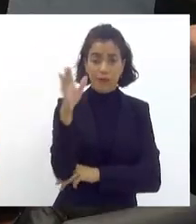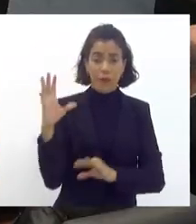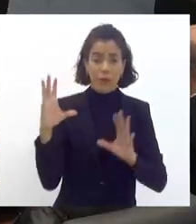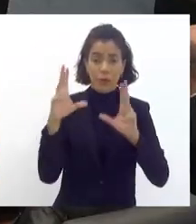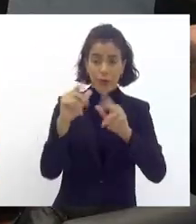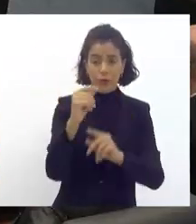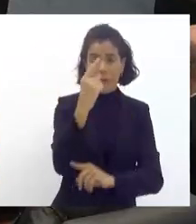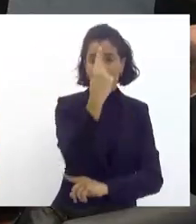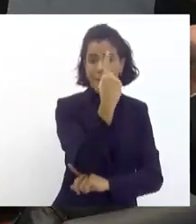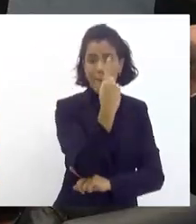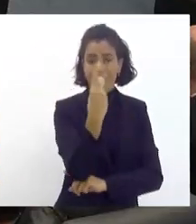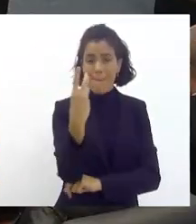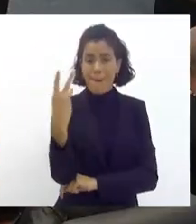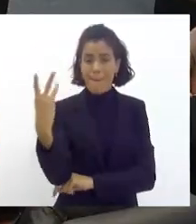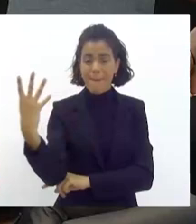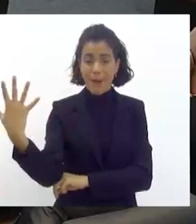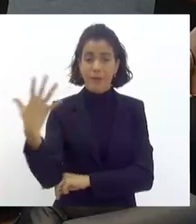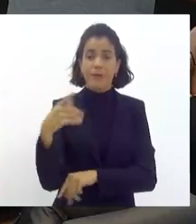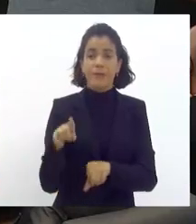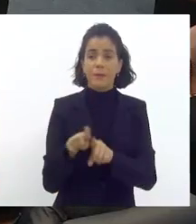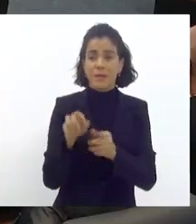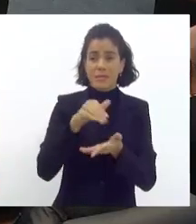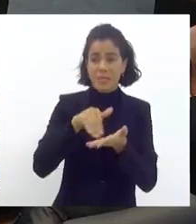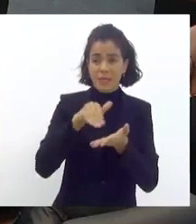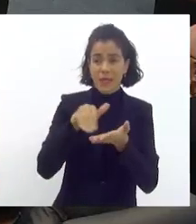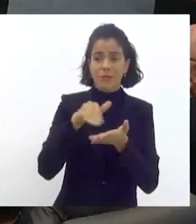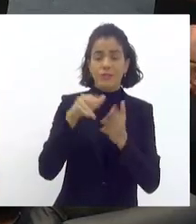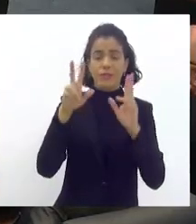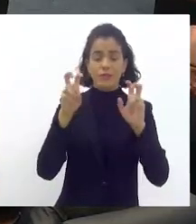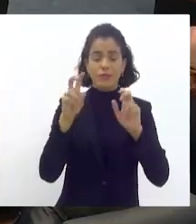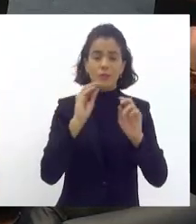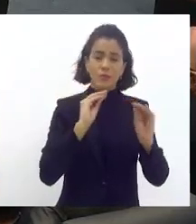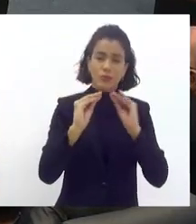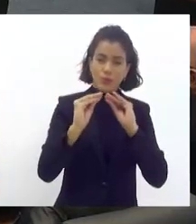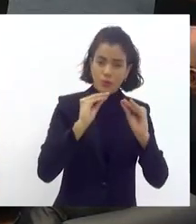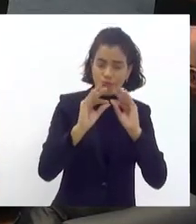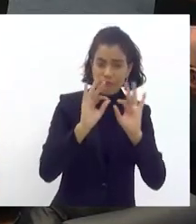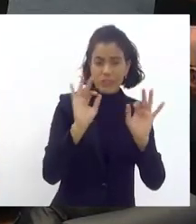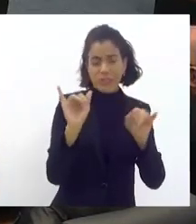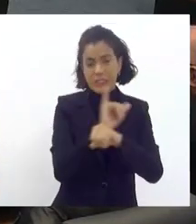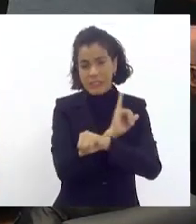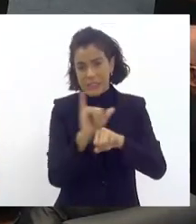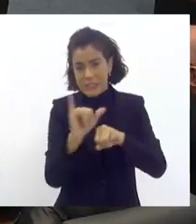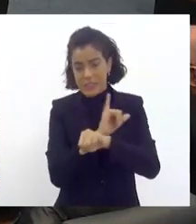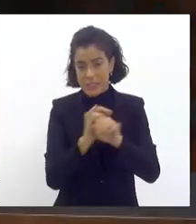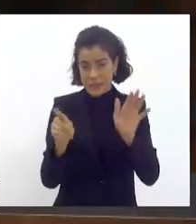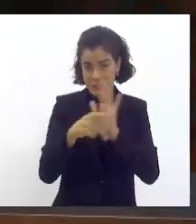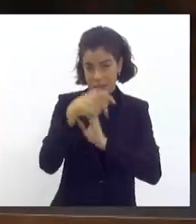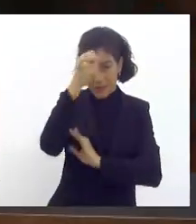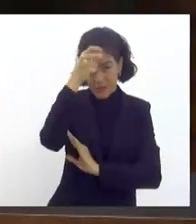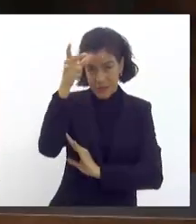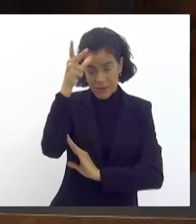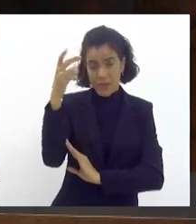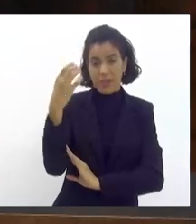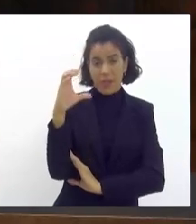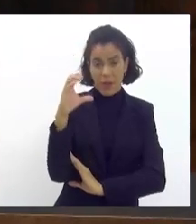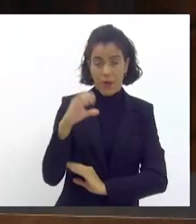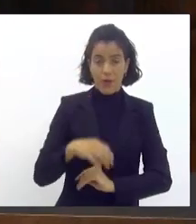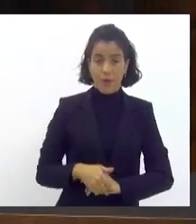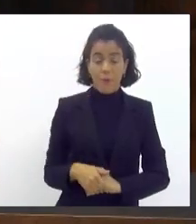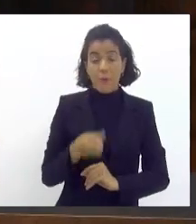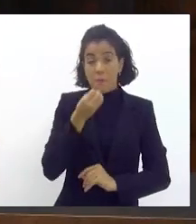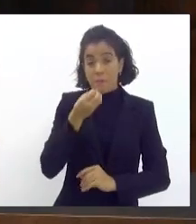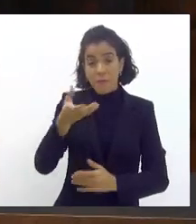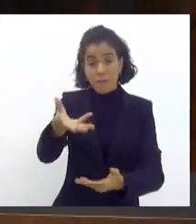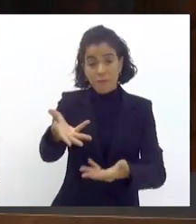e André Diniz, secretário de Assuntos Estratégicos e Economia Criativa da Prefeitura de Niterói. Sejam